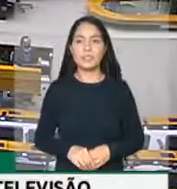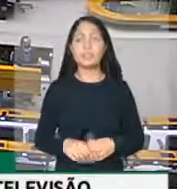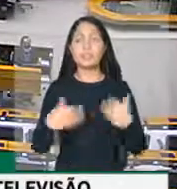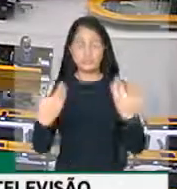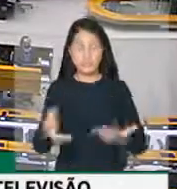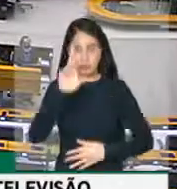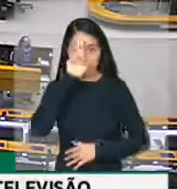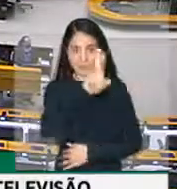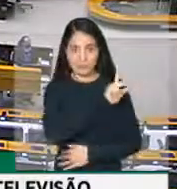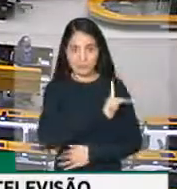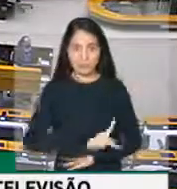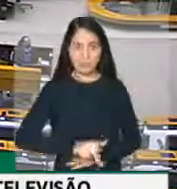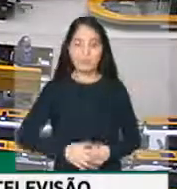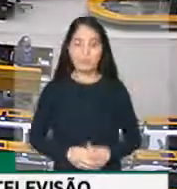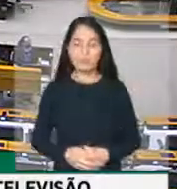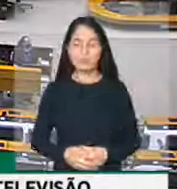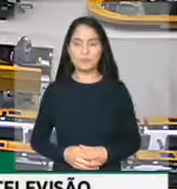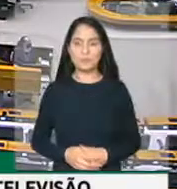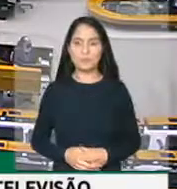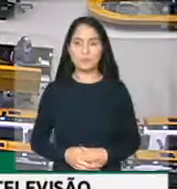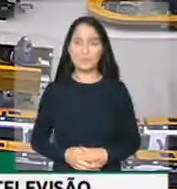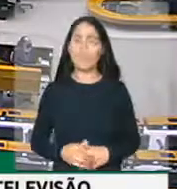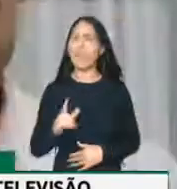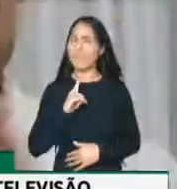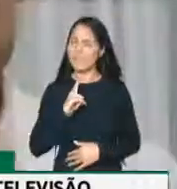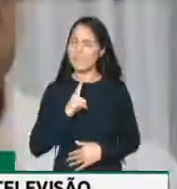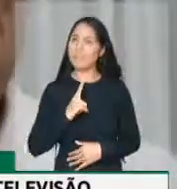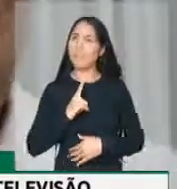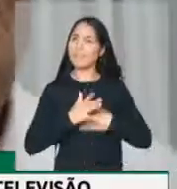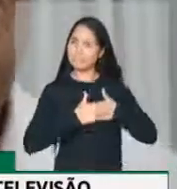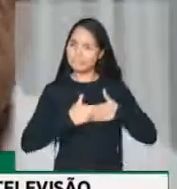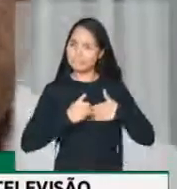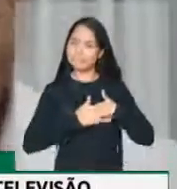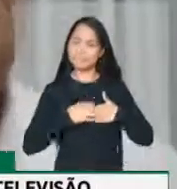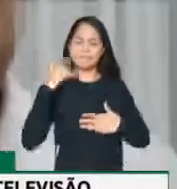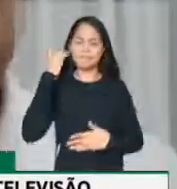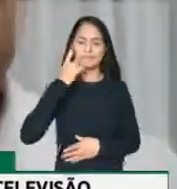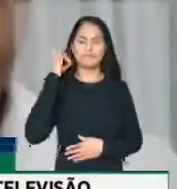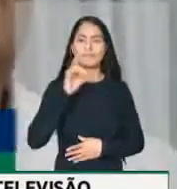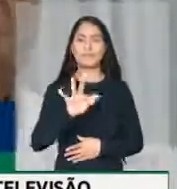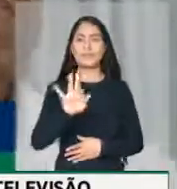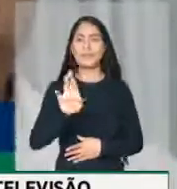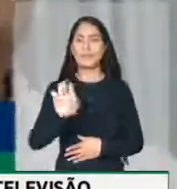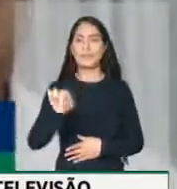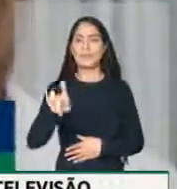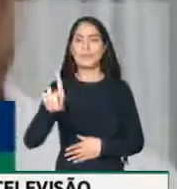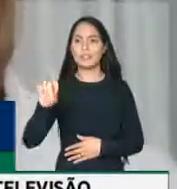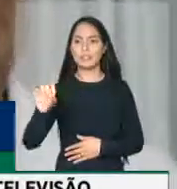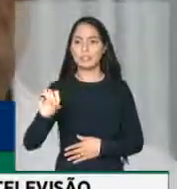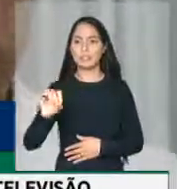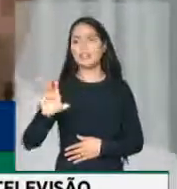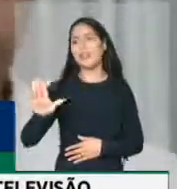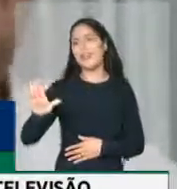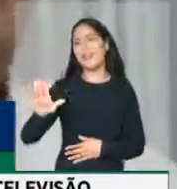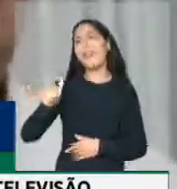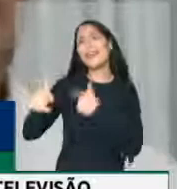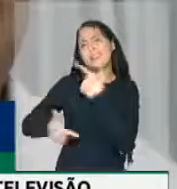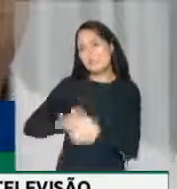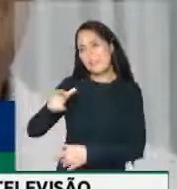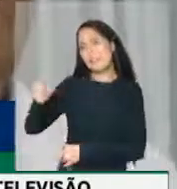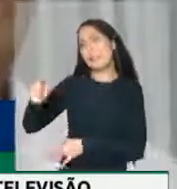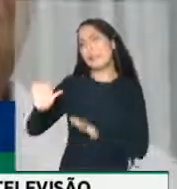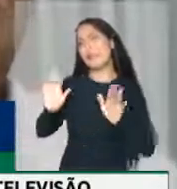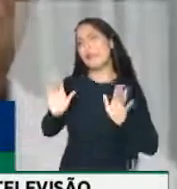Presidente, tenho o maior carinho pelo deputado Fernando, mas neste caso ele deveria trabalhar menos, porque